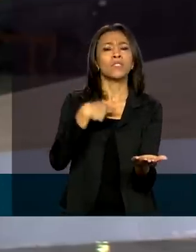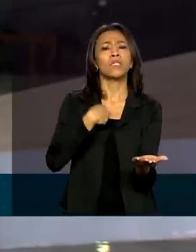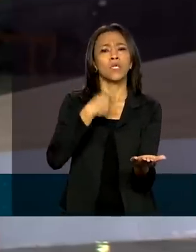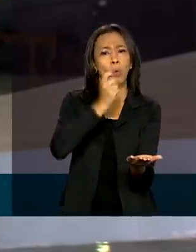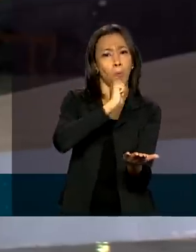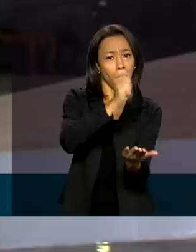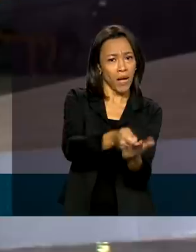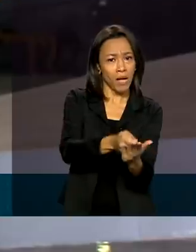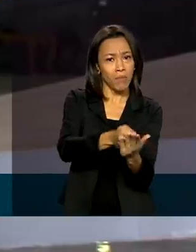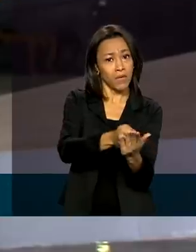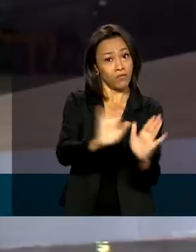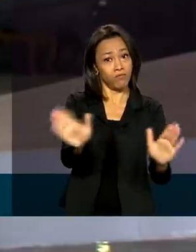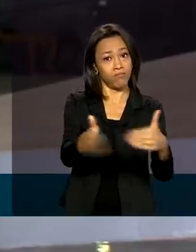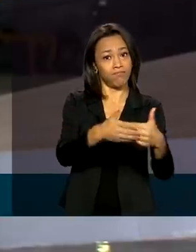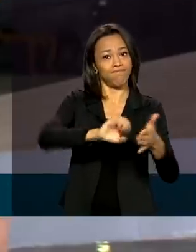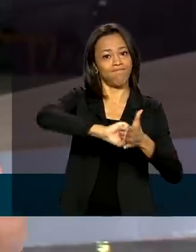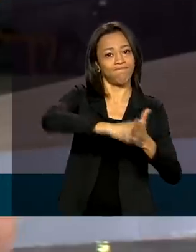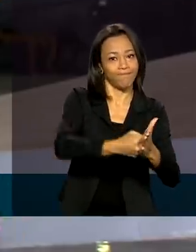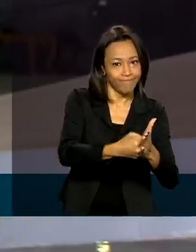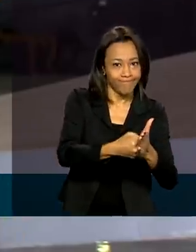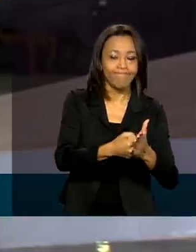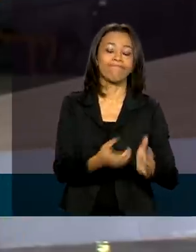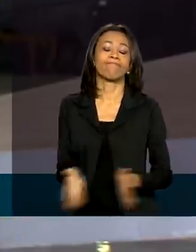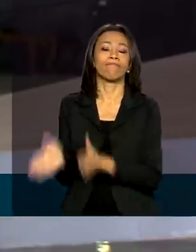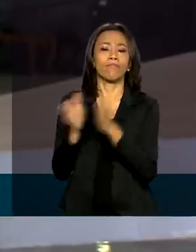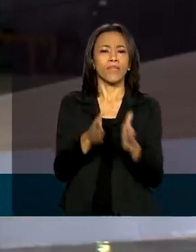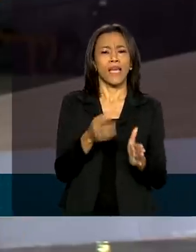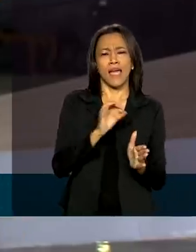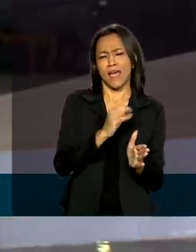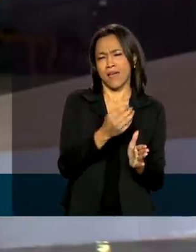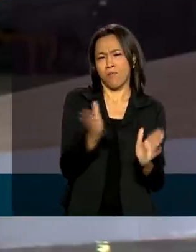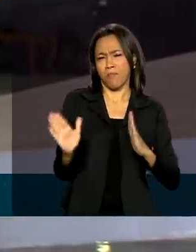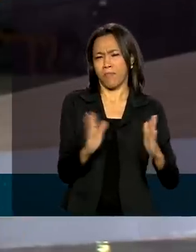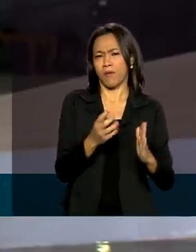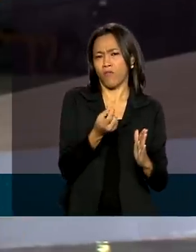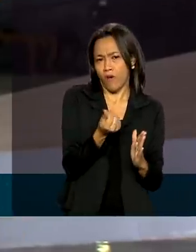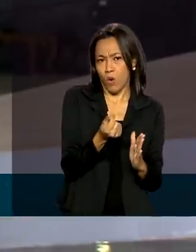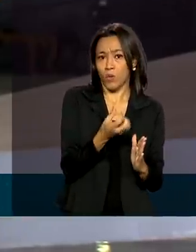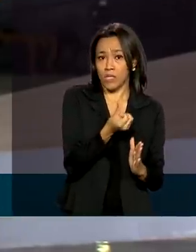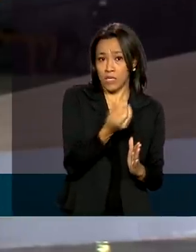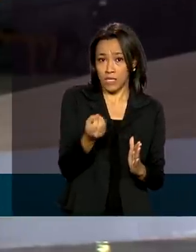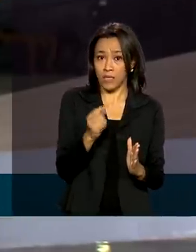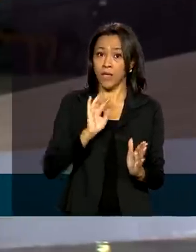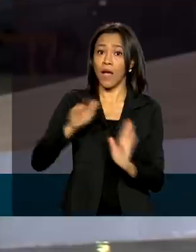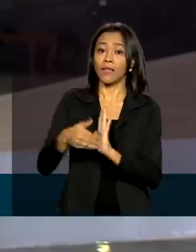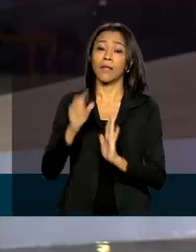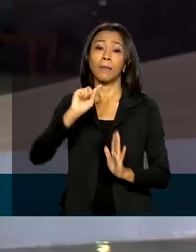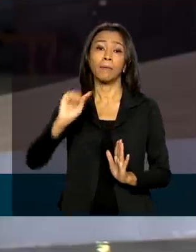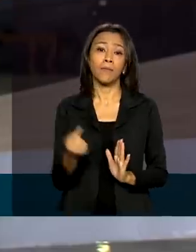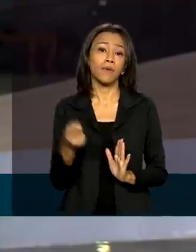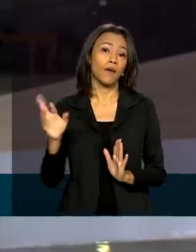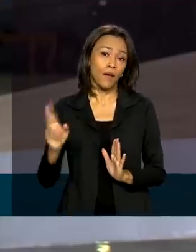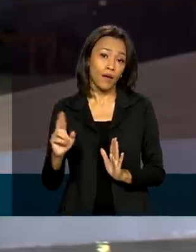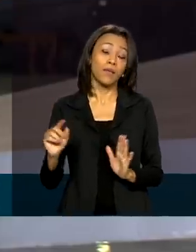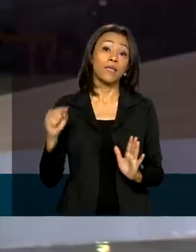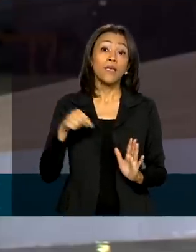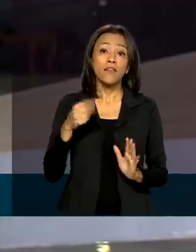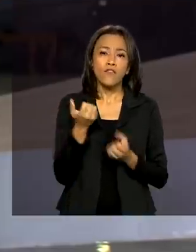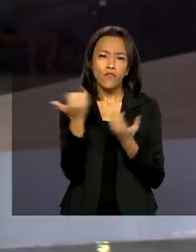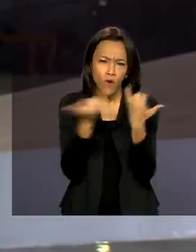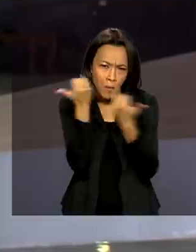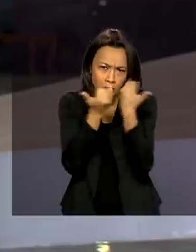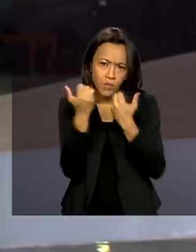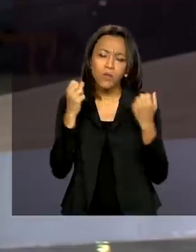Os valores são os mesmos, a gente sempre fala aqui entre 600 e 1.200 reais. E as informações, para quem quiser, estão no site